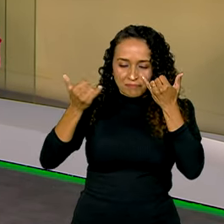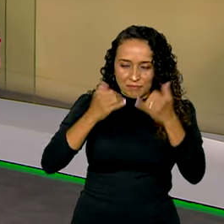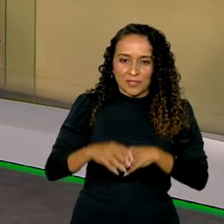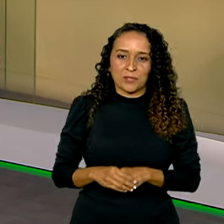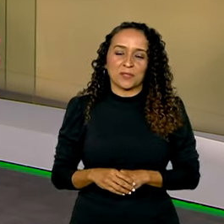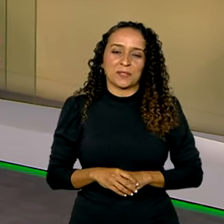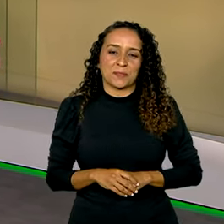próxima.